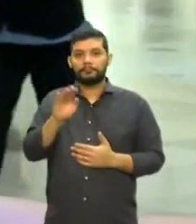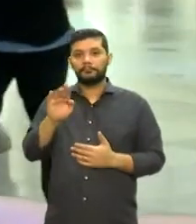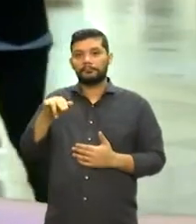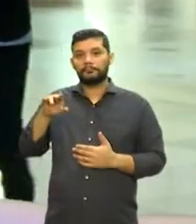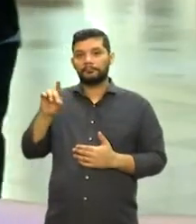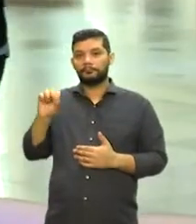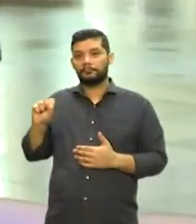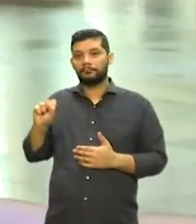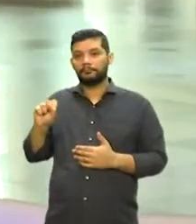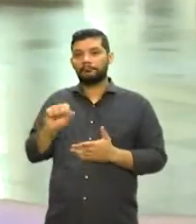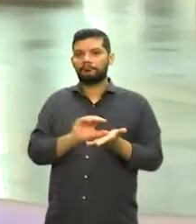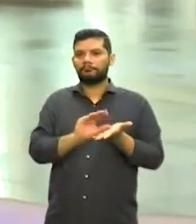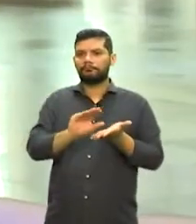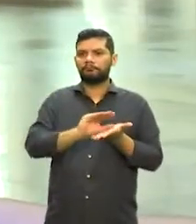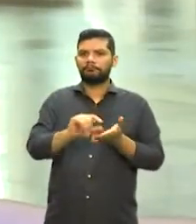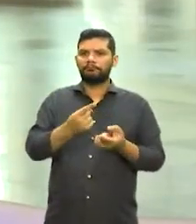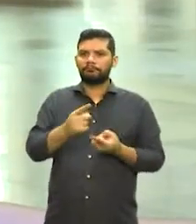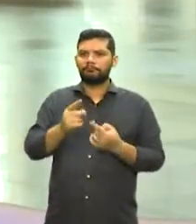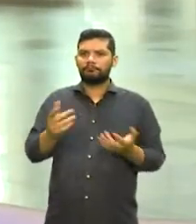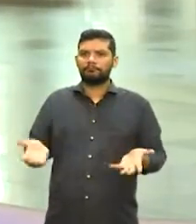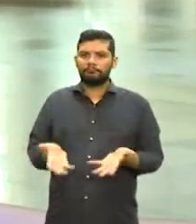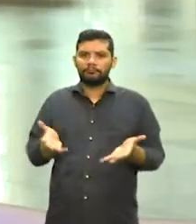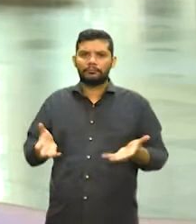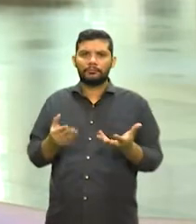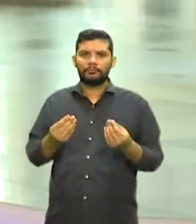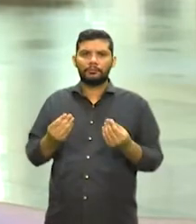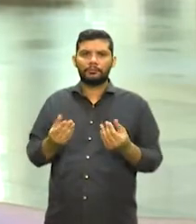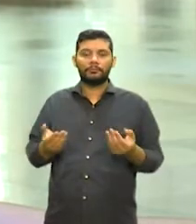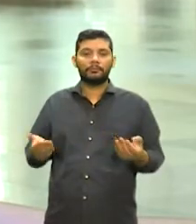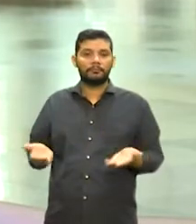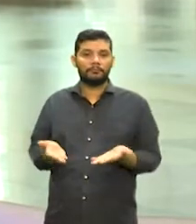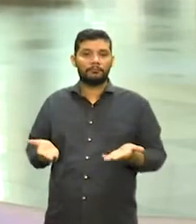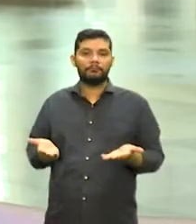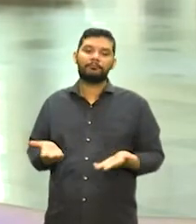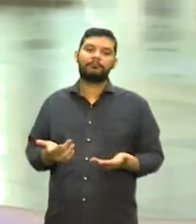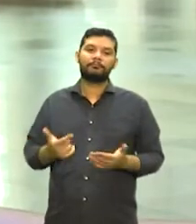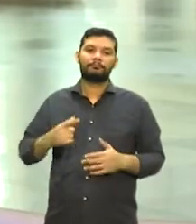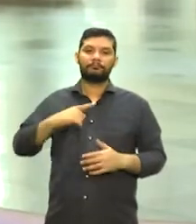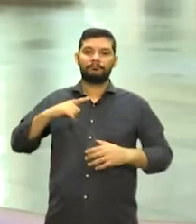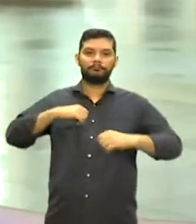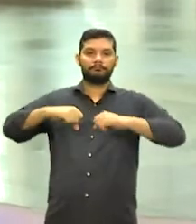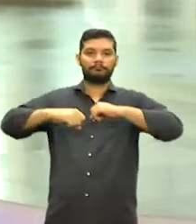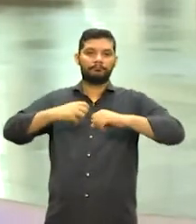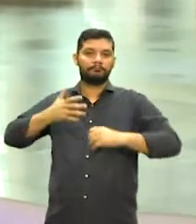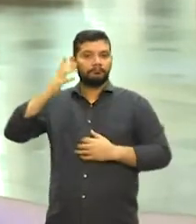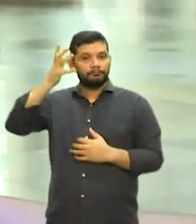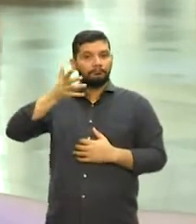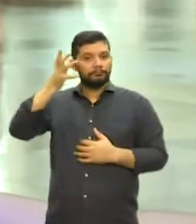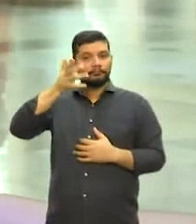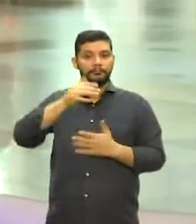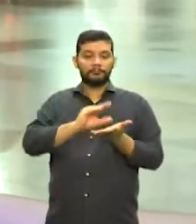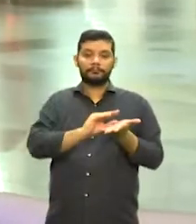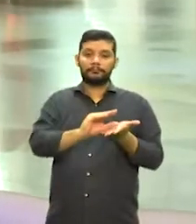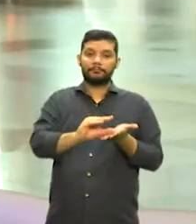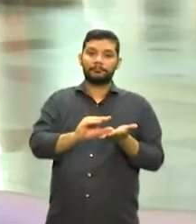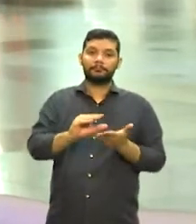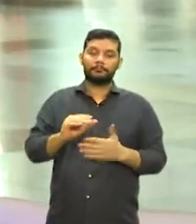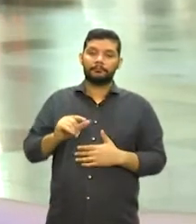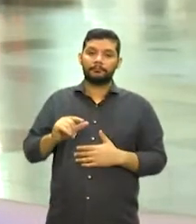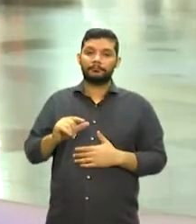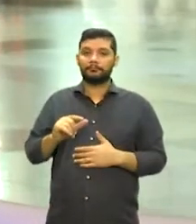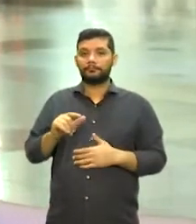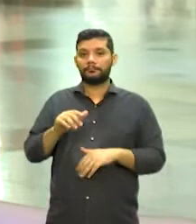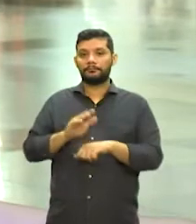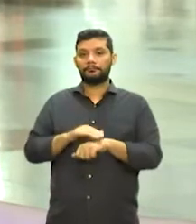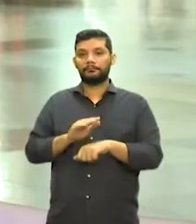muito em cultura, e é tudo isso que vai ser debatido por grandes palestrantes. Esse do financiamento vai ser com